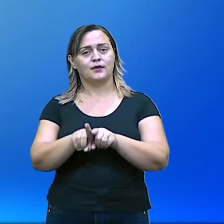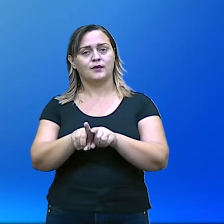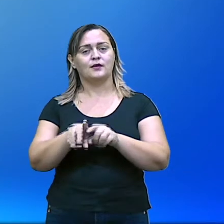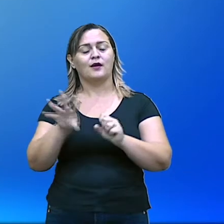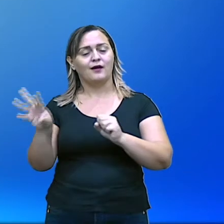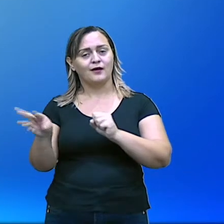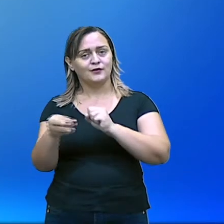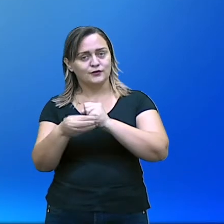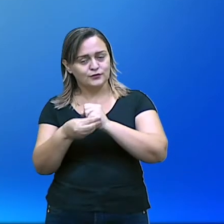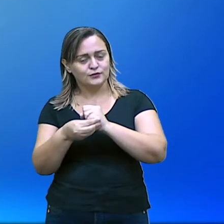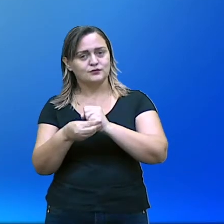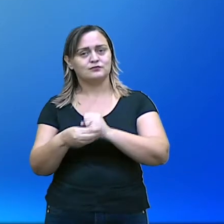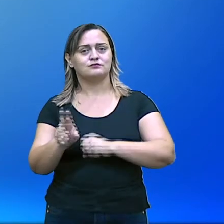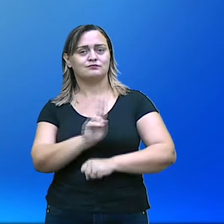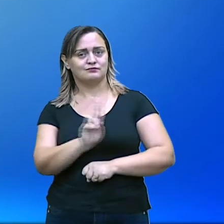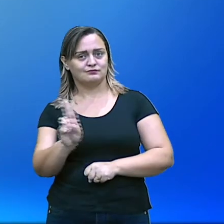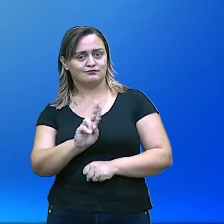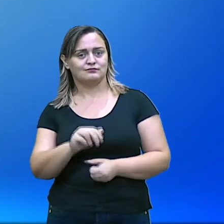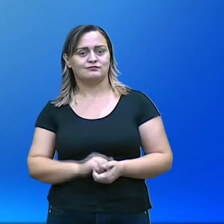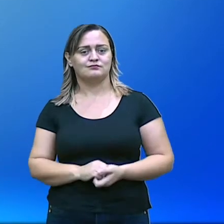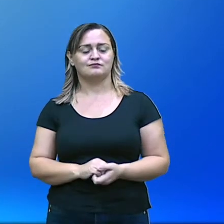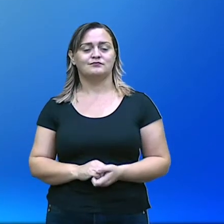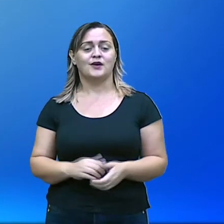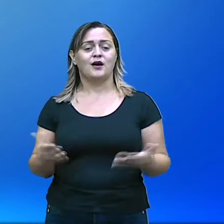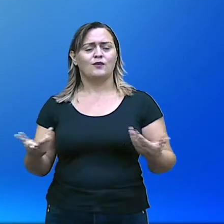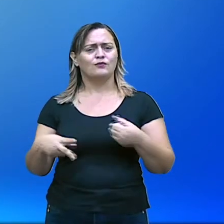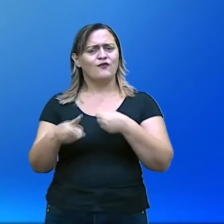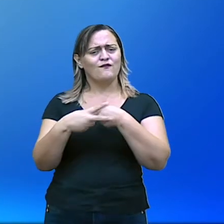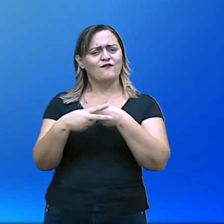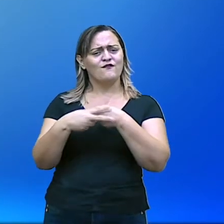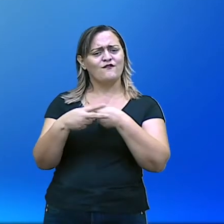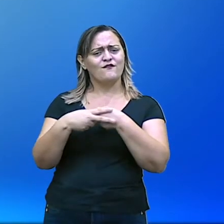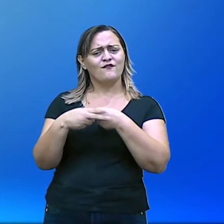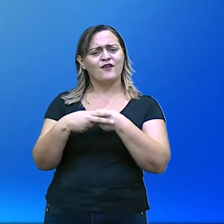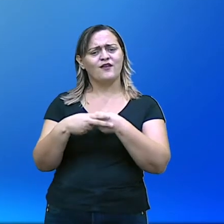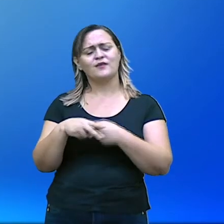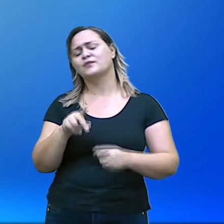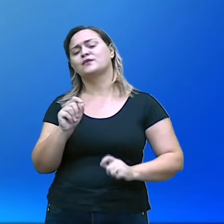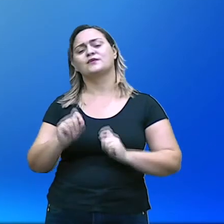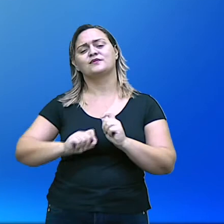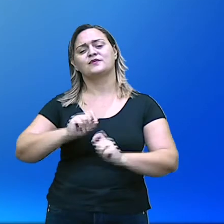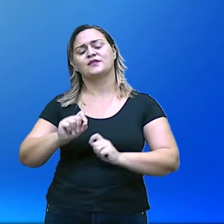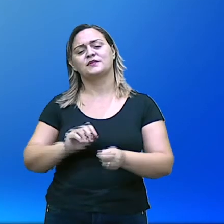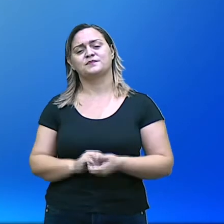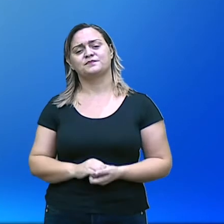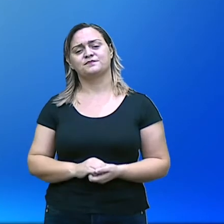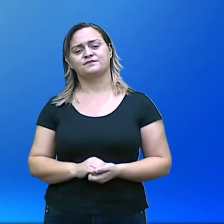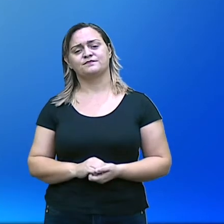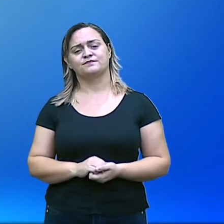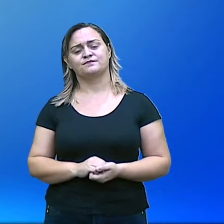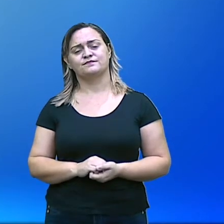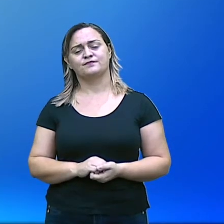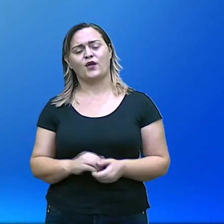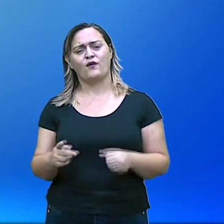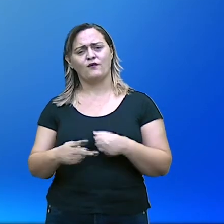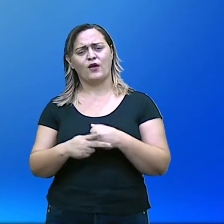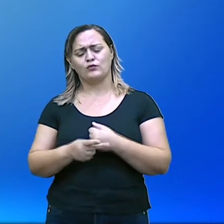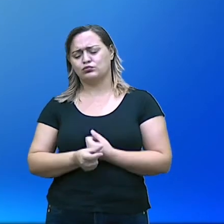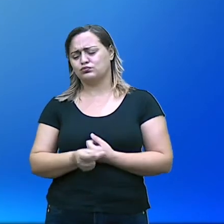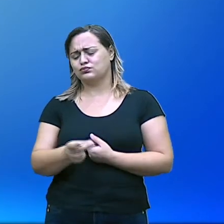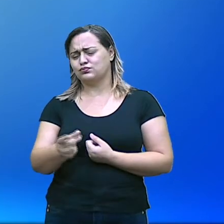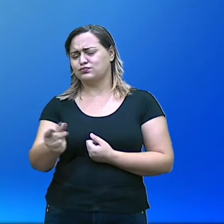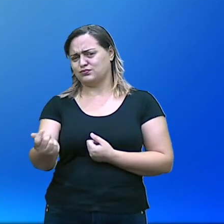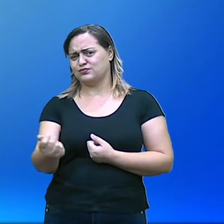nominal. E o verbo? A verbo, classe, grande, né? Não é mesmo? Amplo. Muito bem.